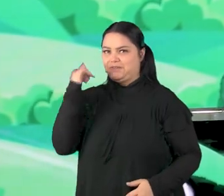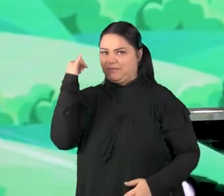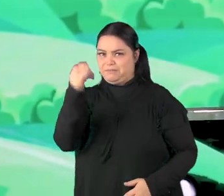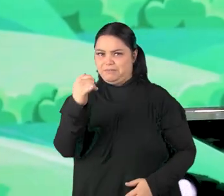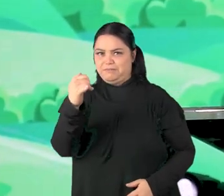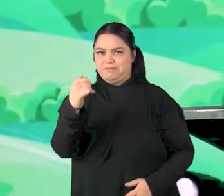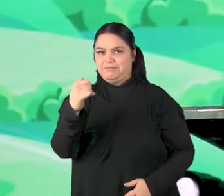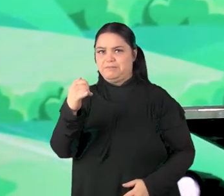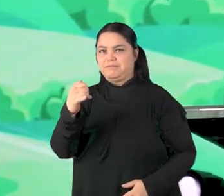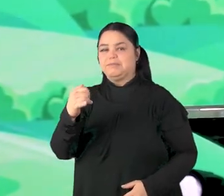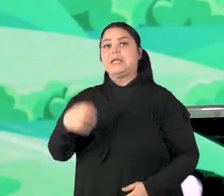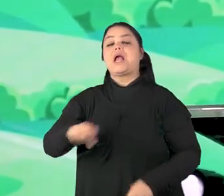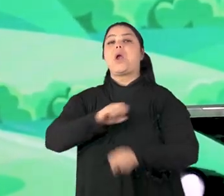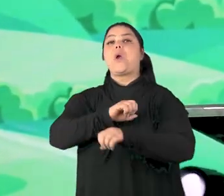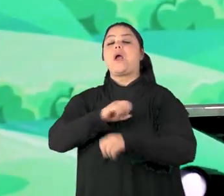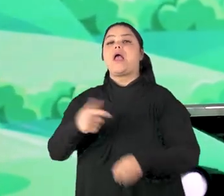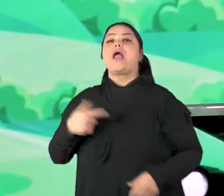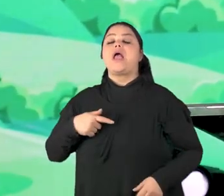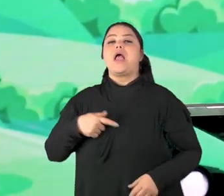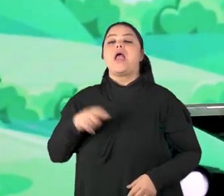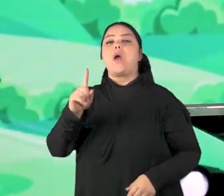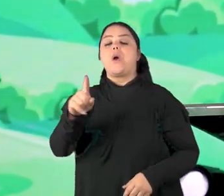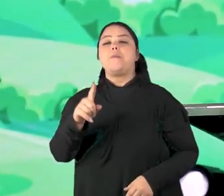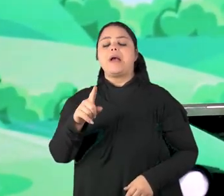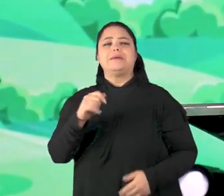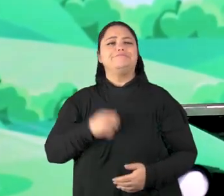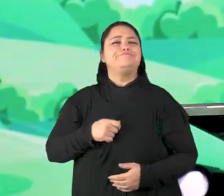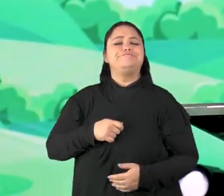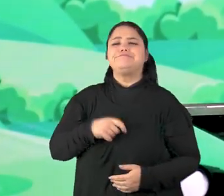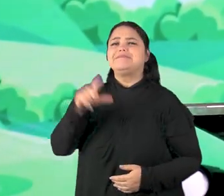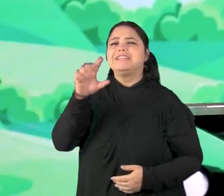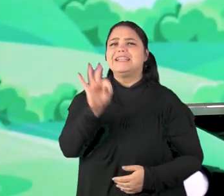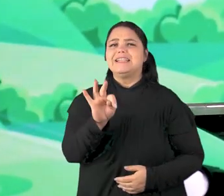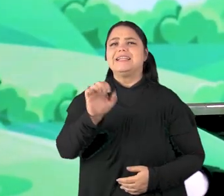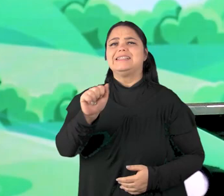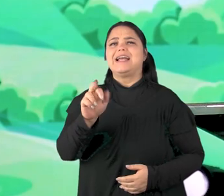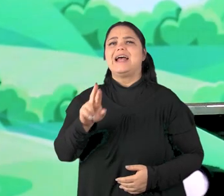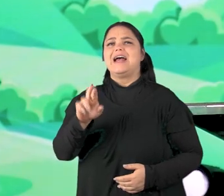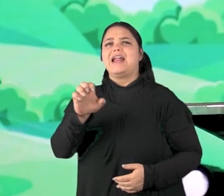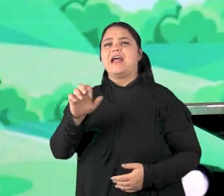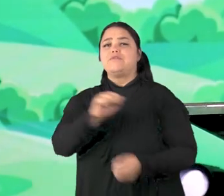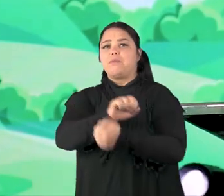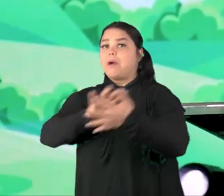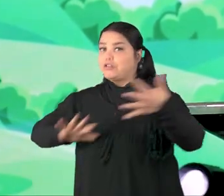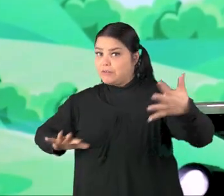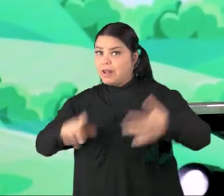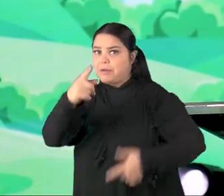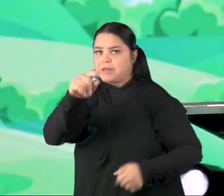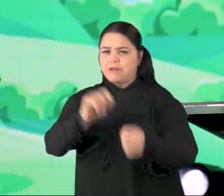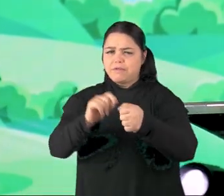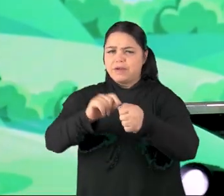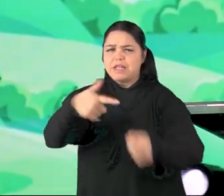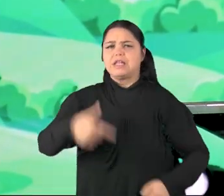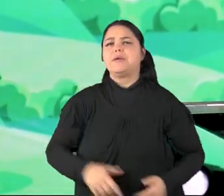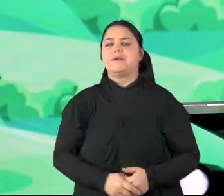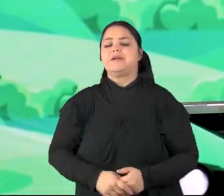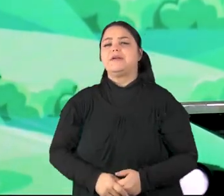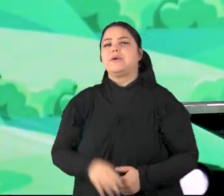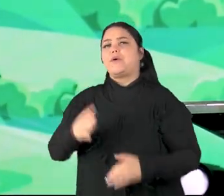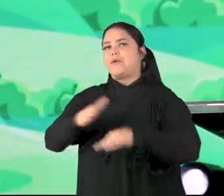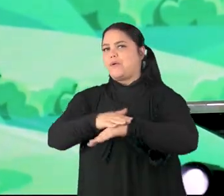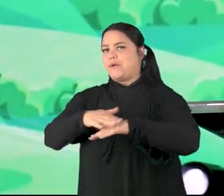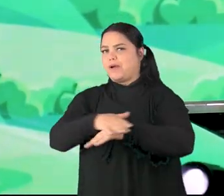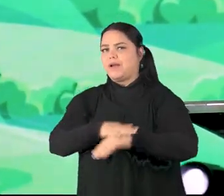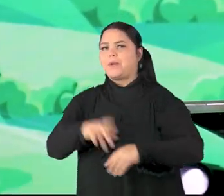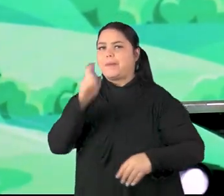falar é uma tarefa pra vocês. Uma tarefa, tio. Uma tarefa. É rapidinho. Conversa lá com o papai e com a mamãe